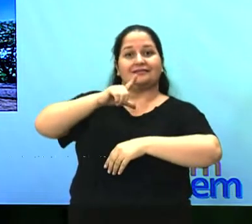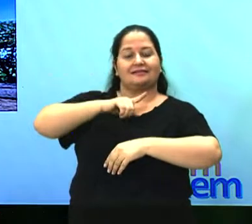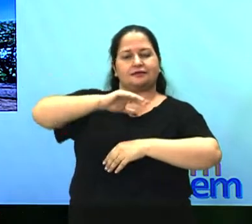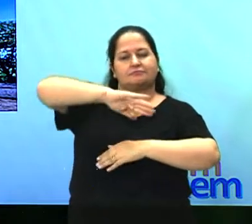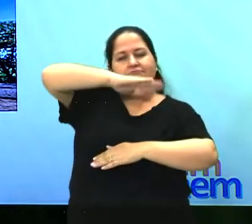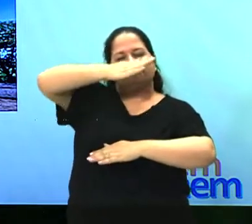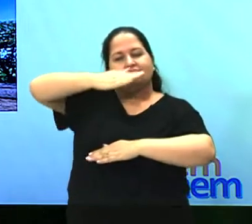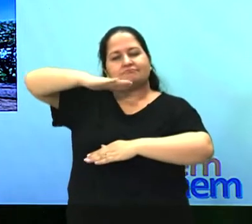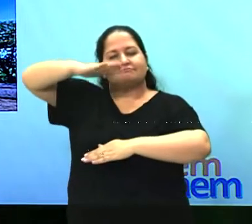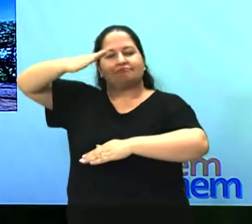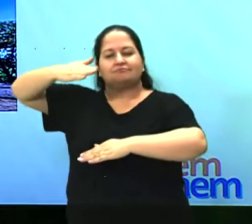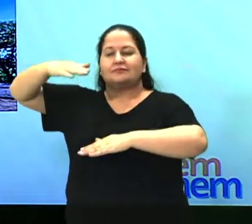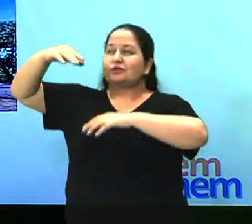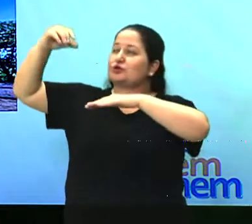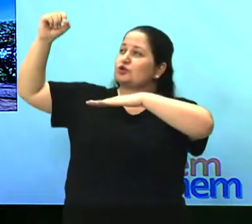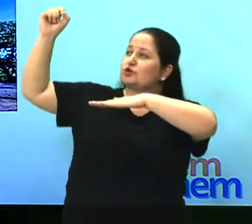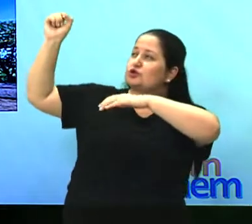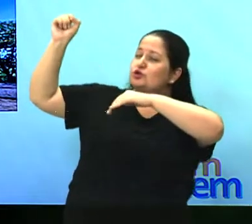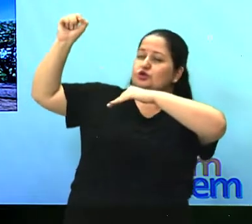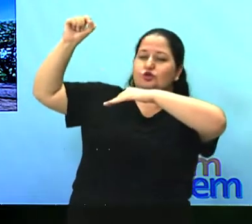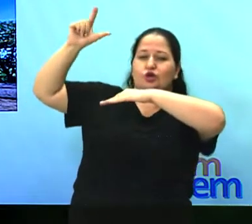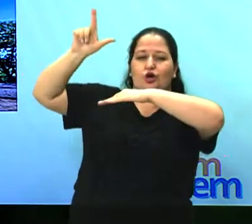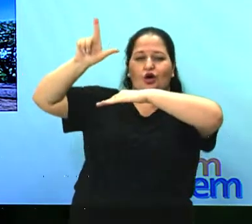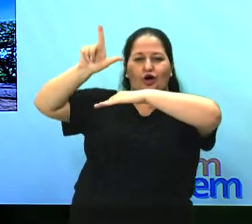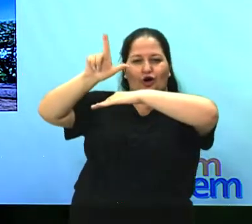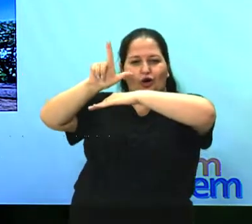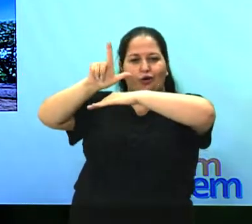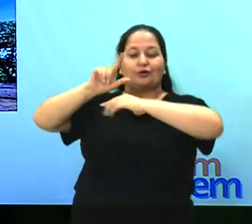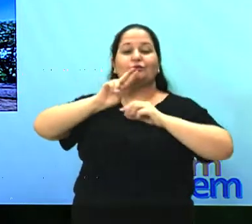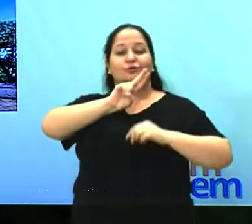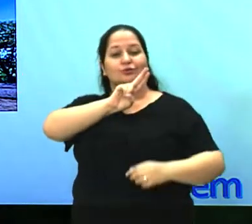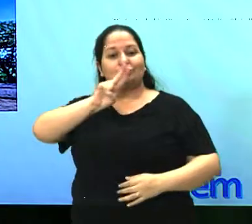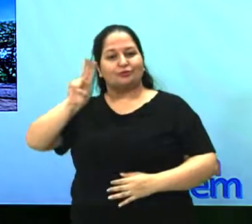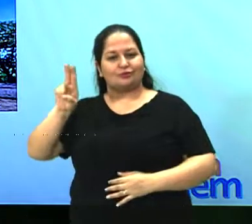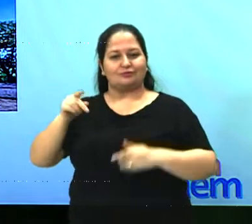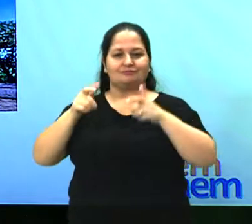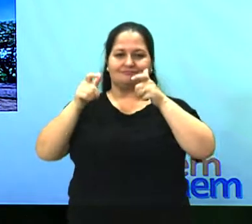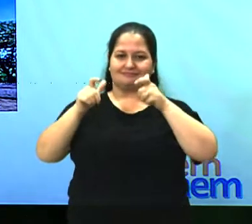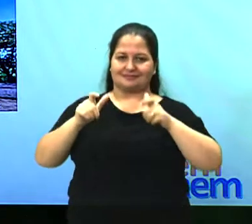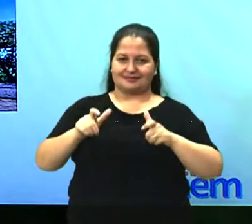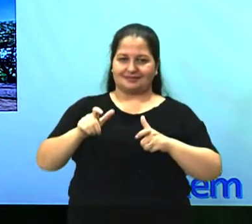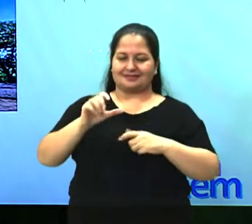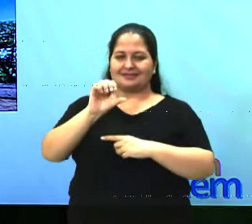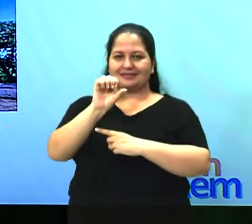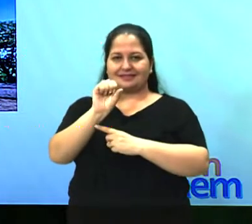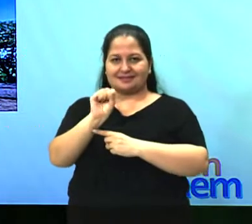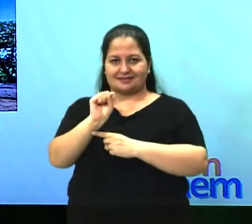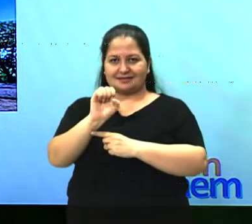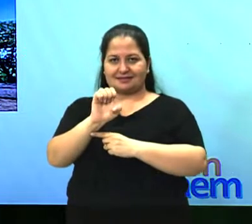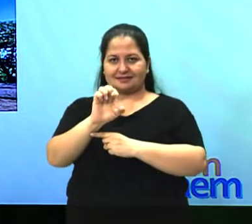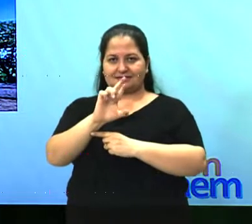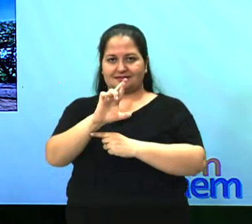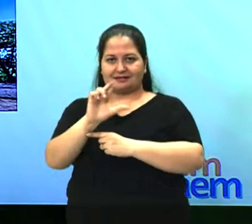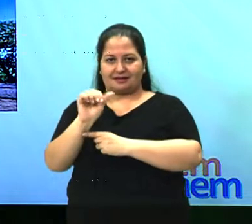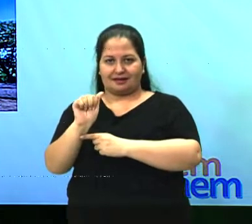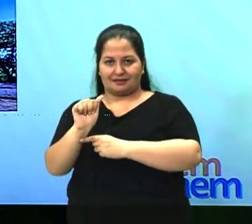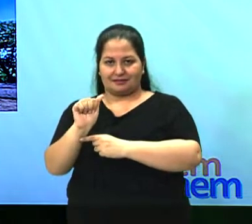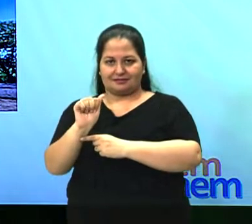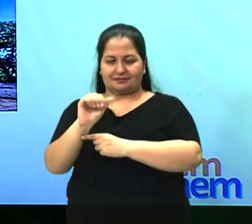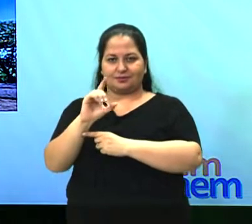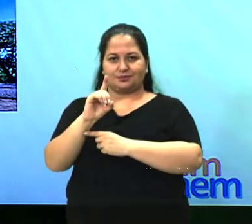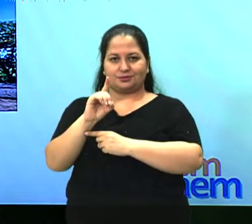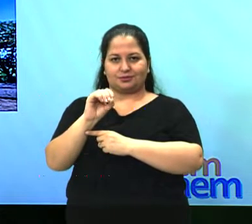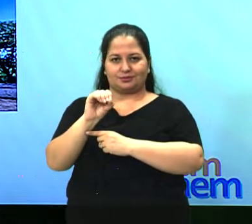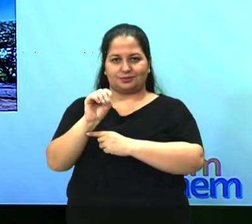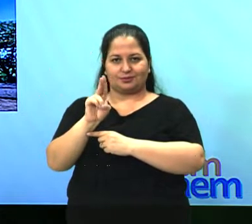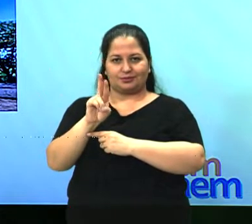Dourada, sobretudo quando o sol reflete aqui. É um aspecto geográfico que limita o crescimento da